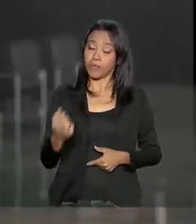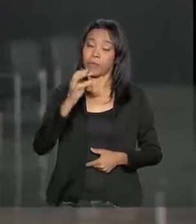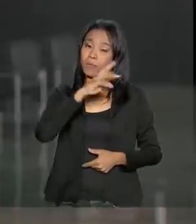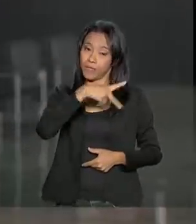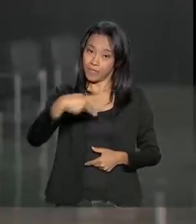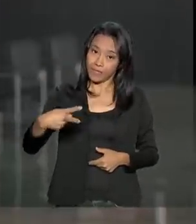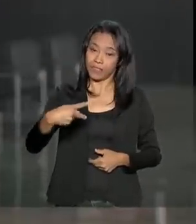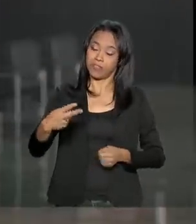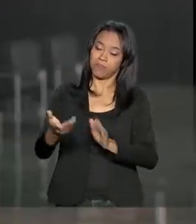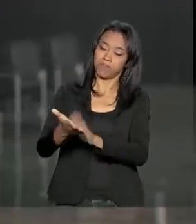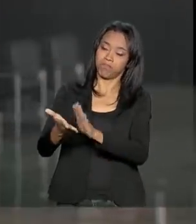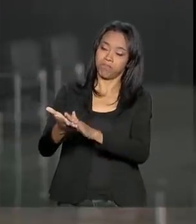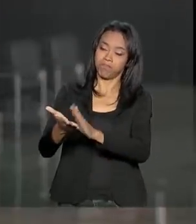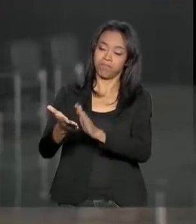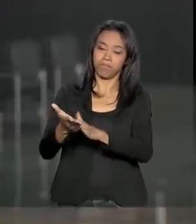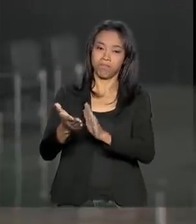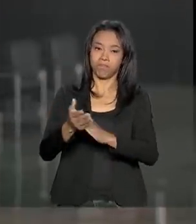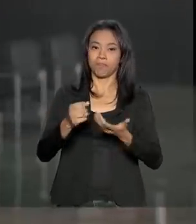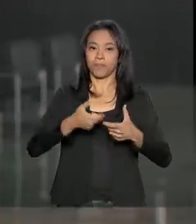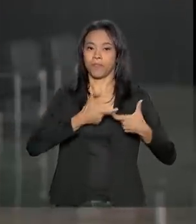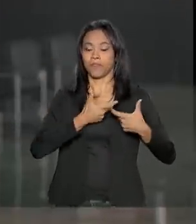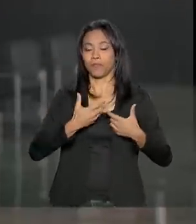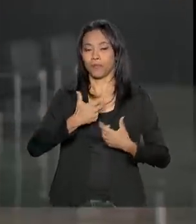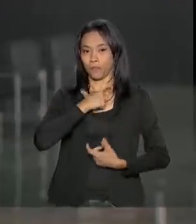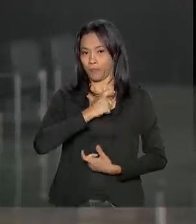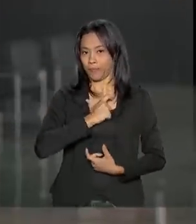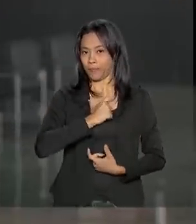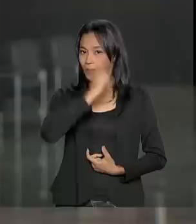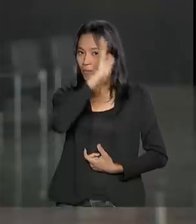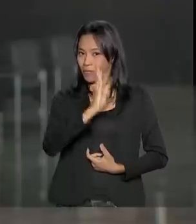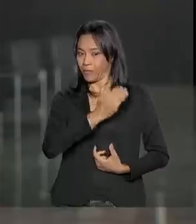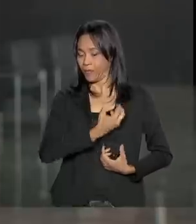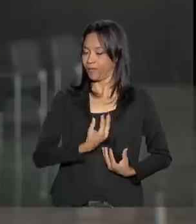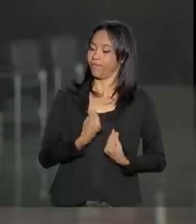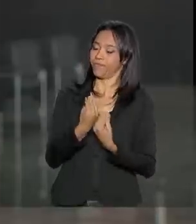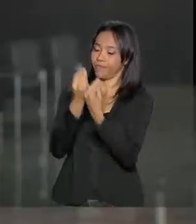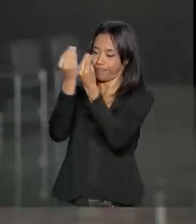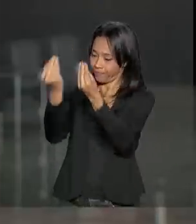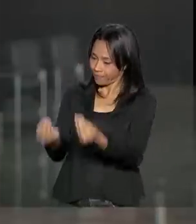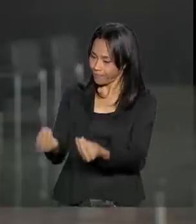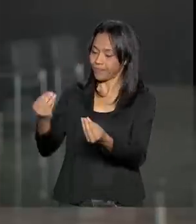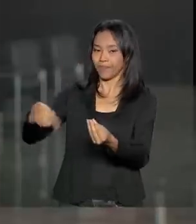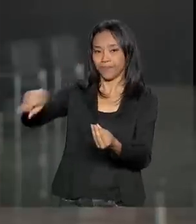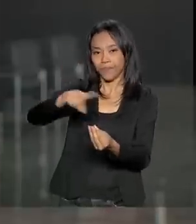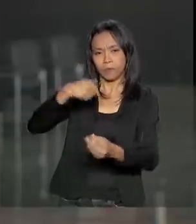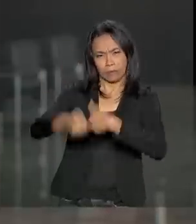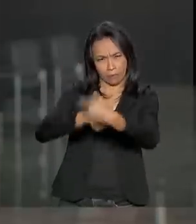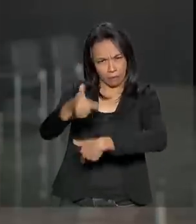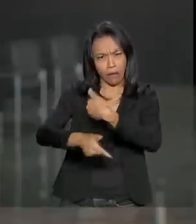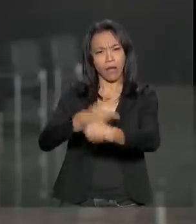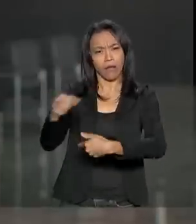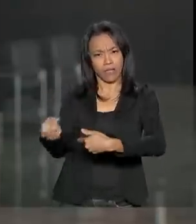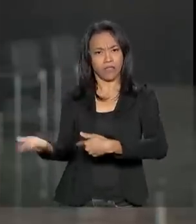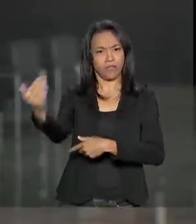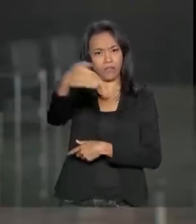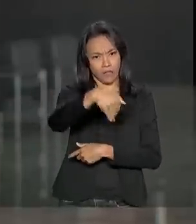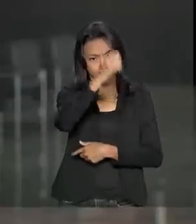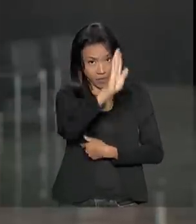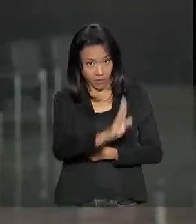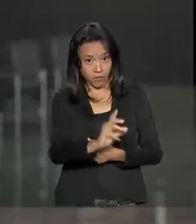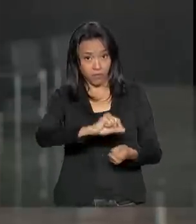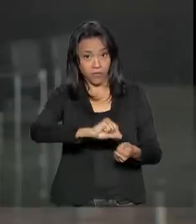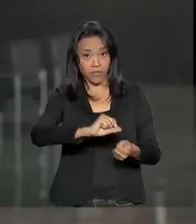a Brigada com a insígnia da Ordem Nacional do Cruzeiro do Sul pelo trabalho realizado aqui no Brasil